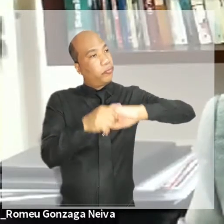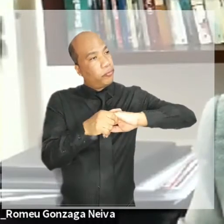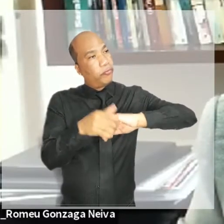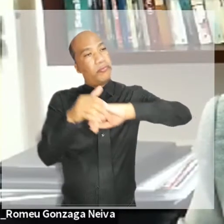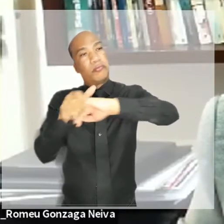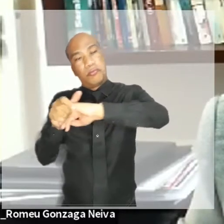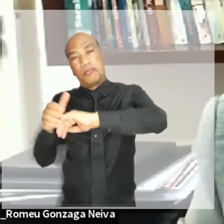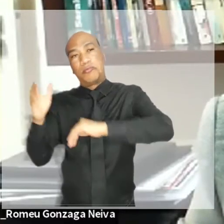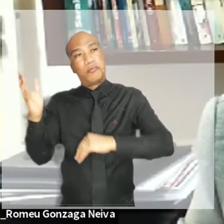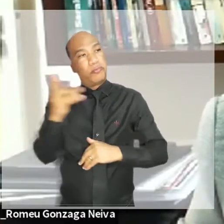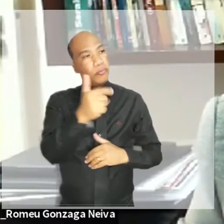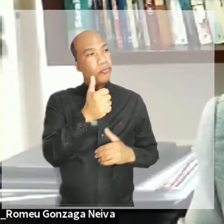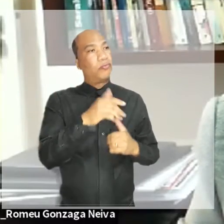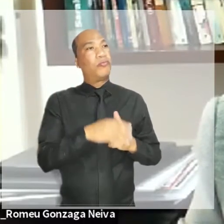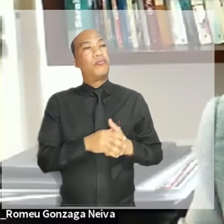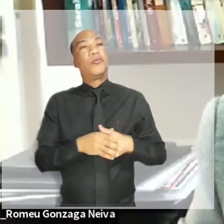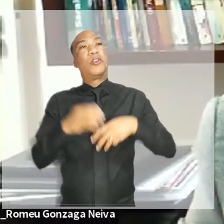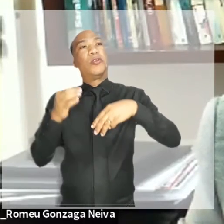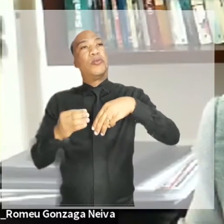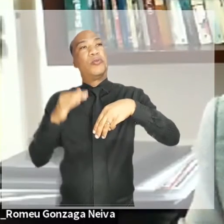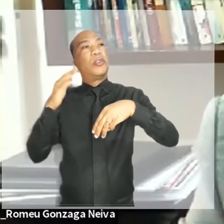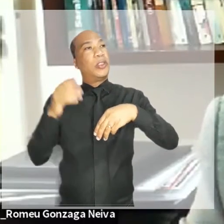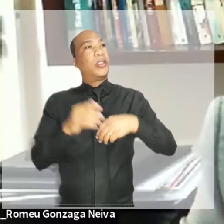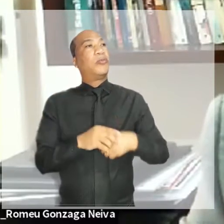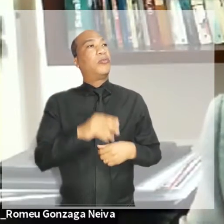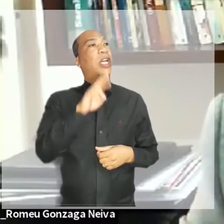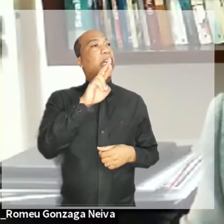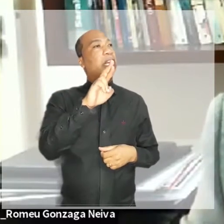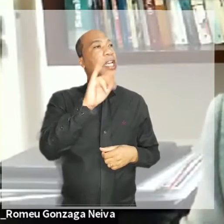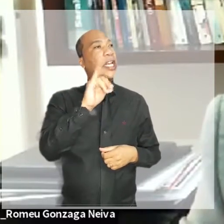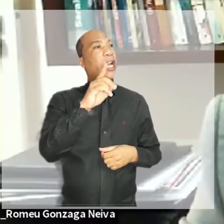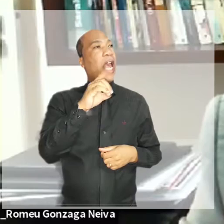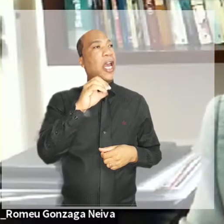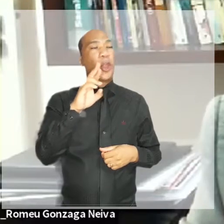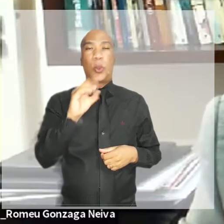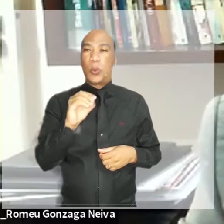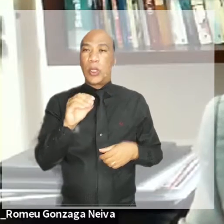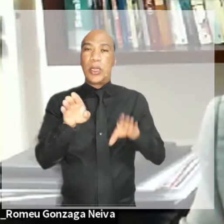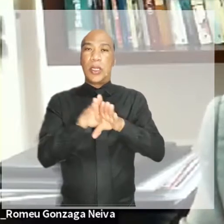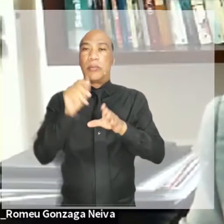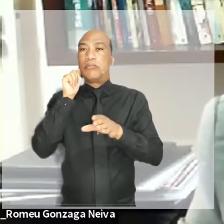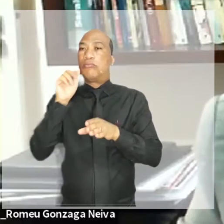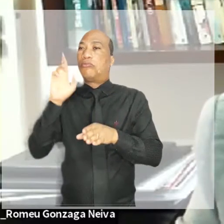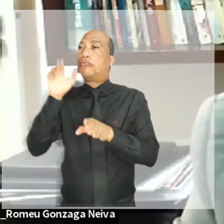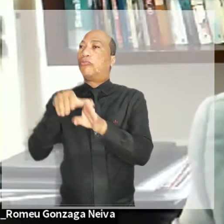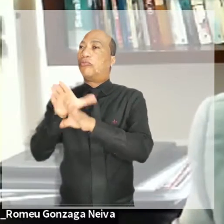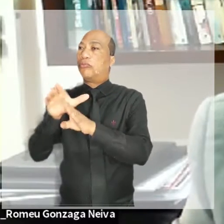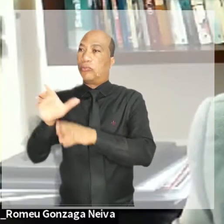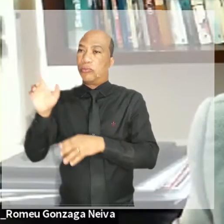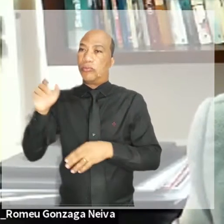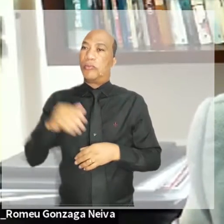ministro Ricardo Vilas Boas Cuevas e a conselheira Maria Tereza Willi.